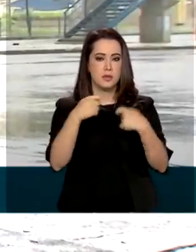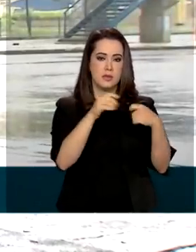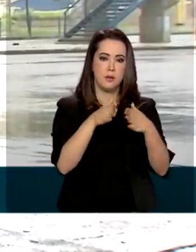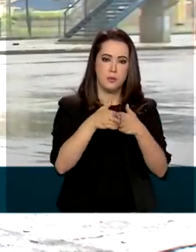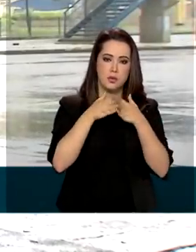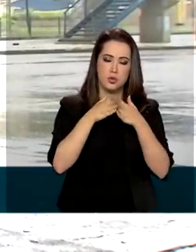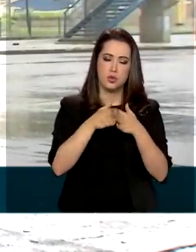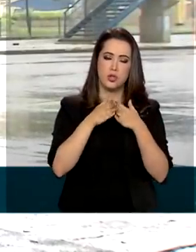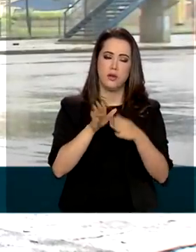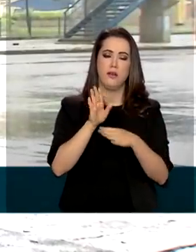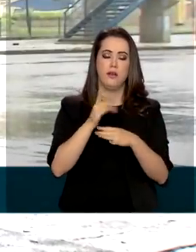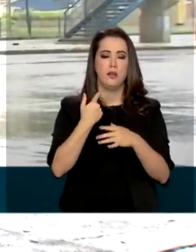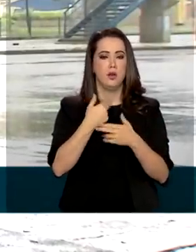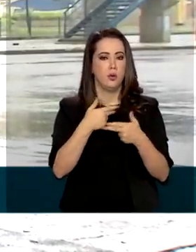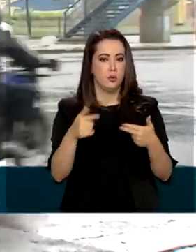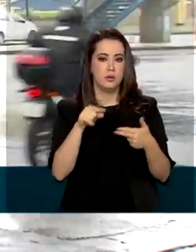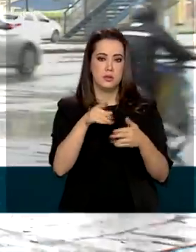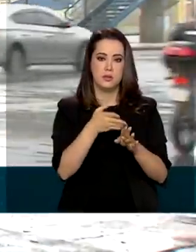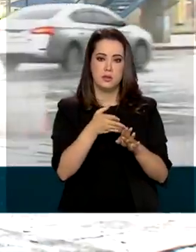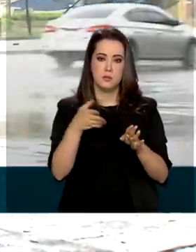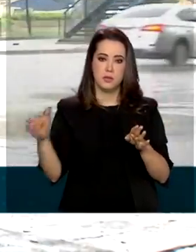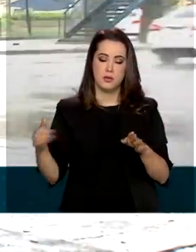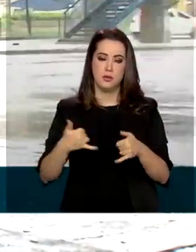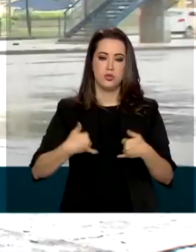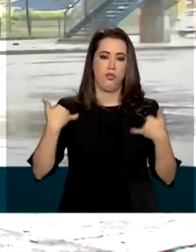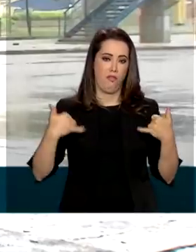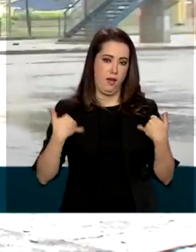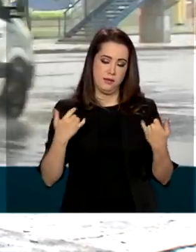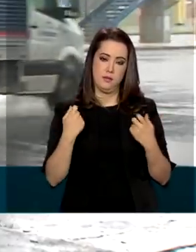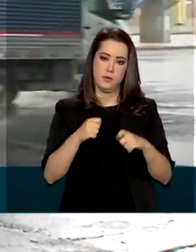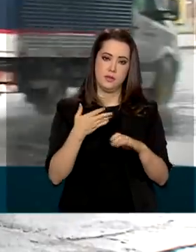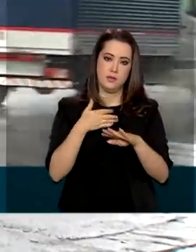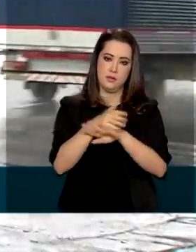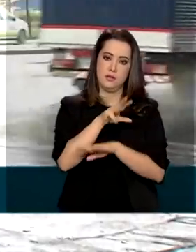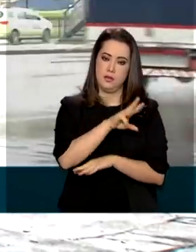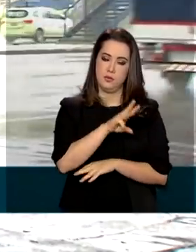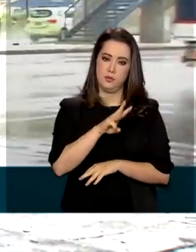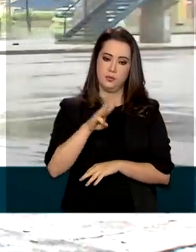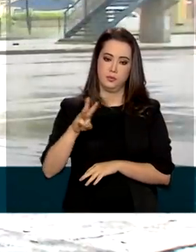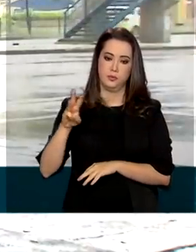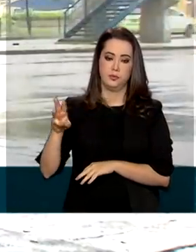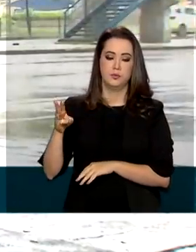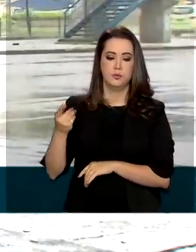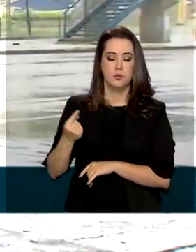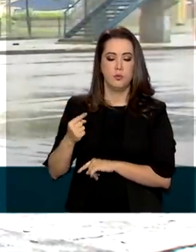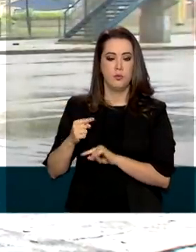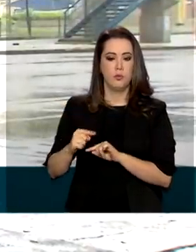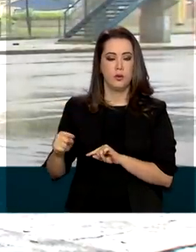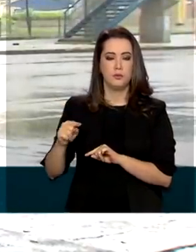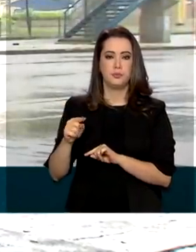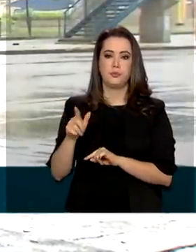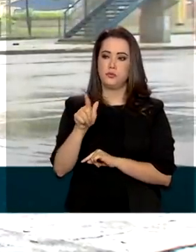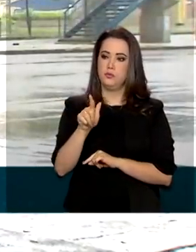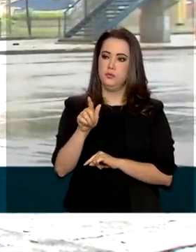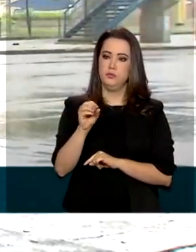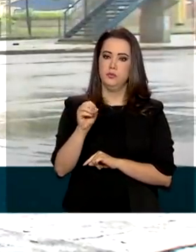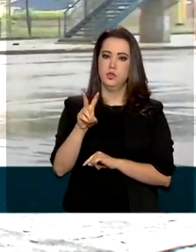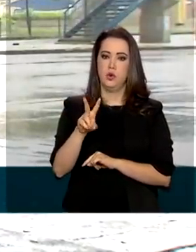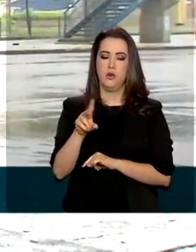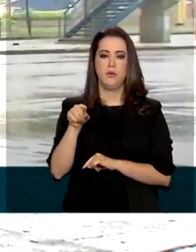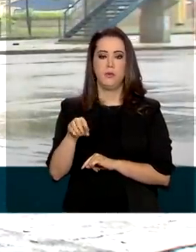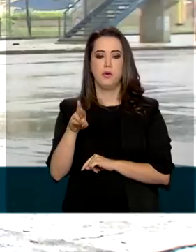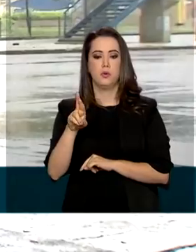requerimento do benefício nesse período de festas, devem entrar no site, no endereço gov.br barra meu